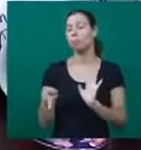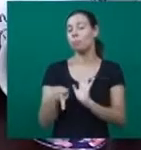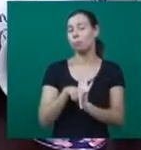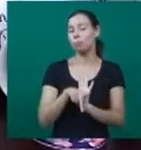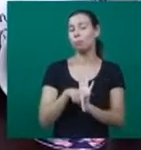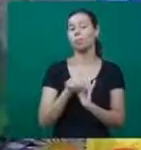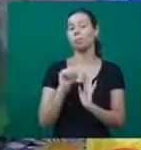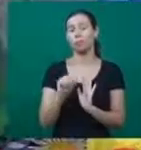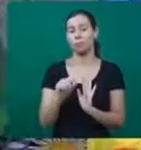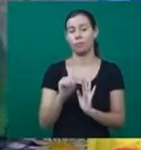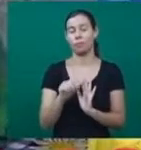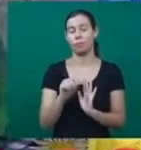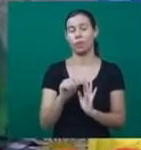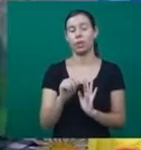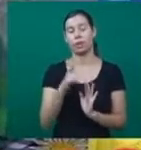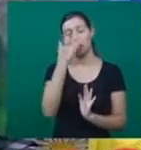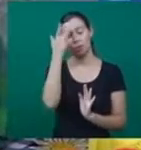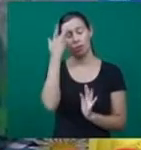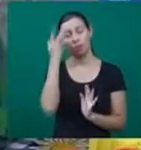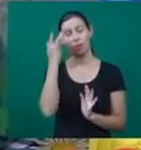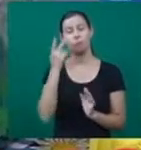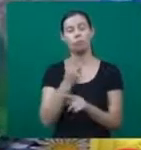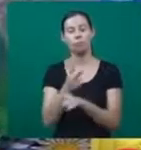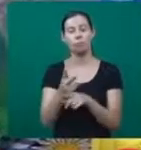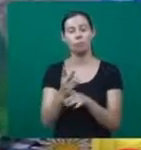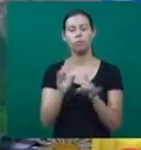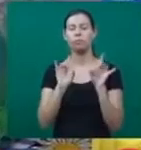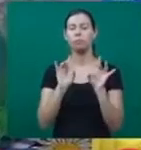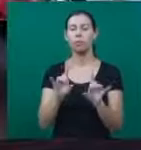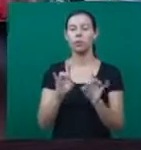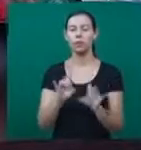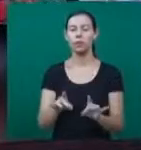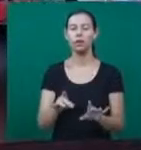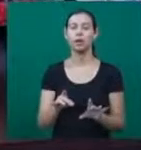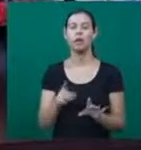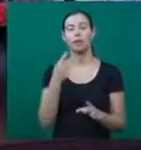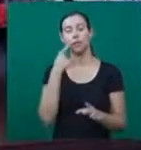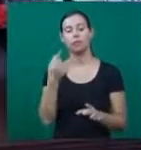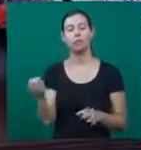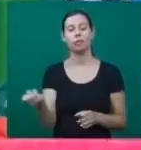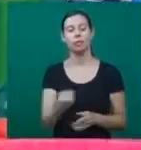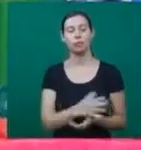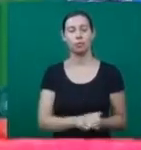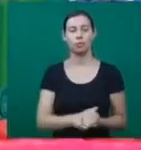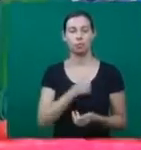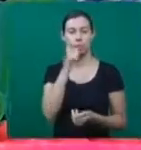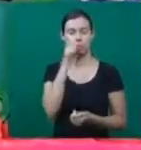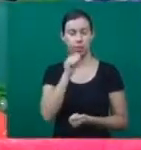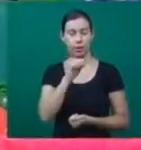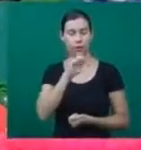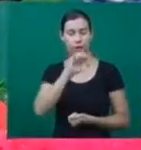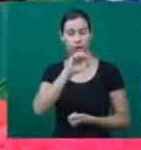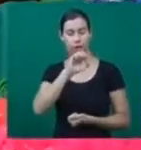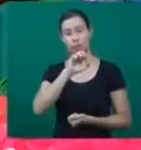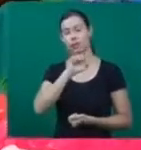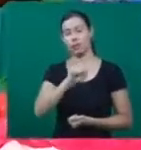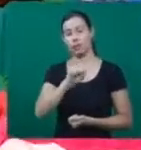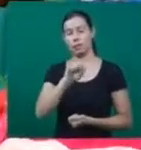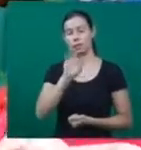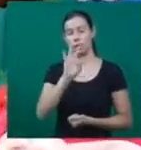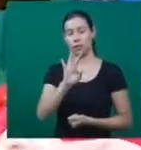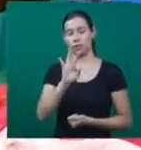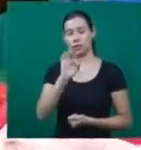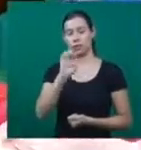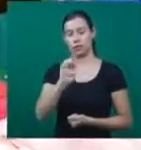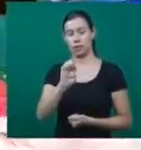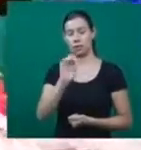chamam a atenção. Para quem procura algo especial para o Dia das Mães, é sempre bom inovar. Stephanie viu no artesanato, à base de